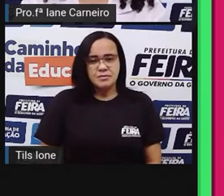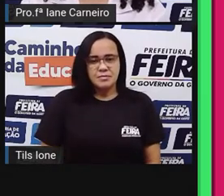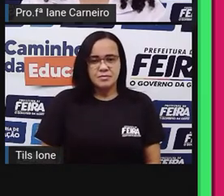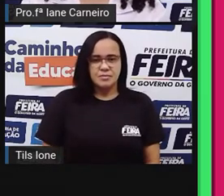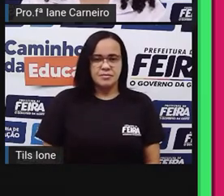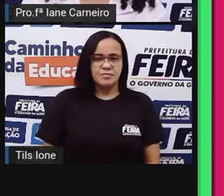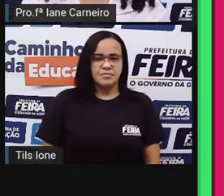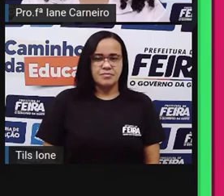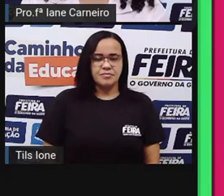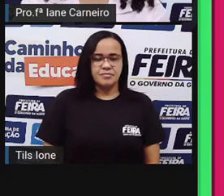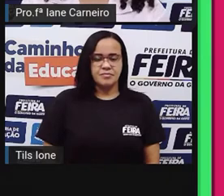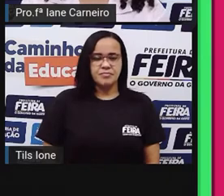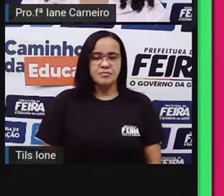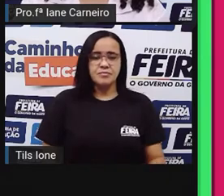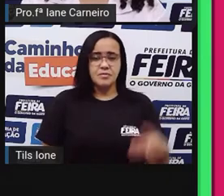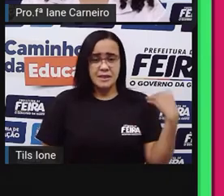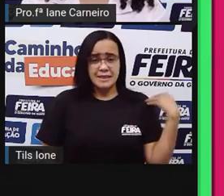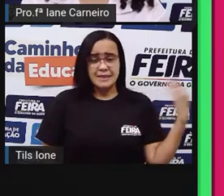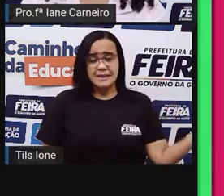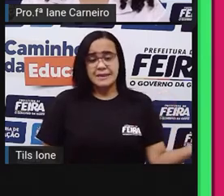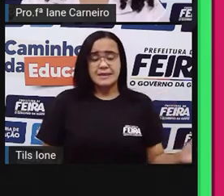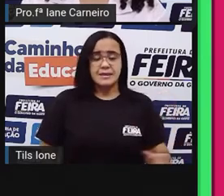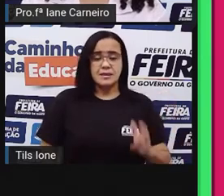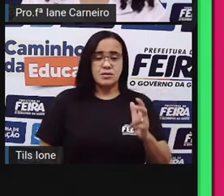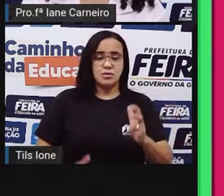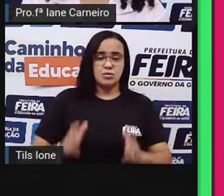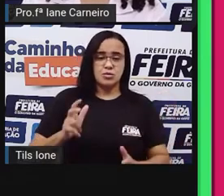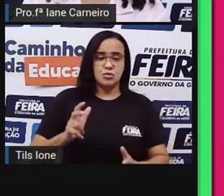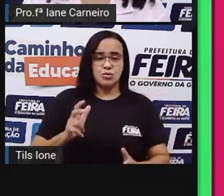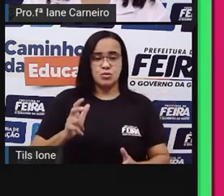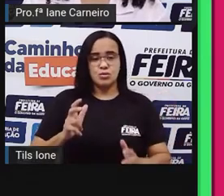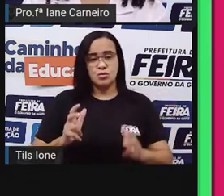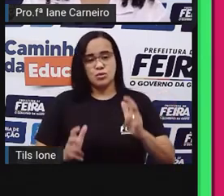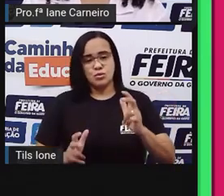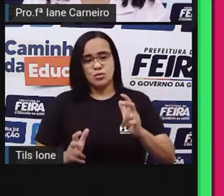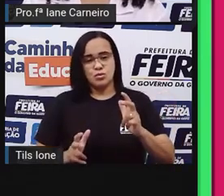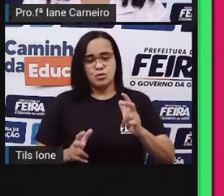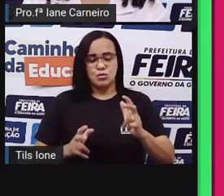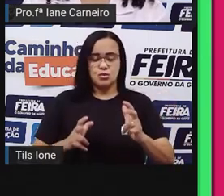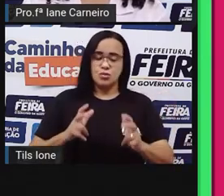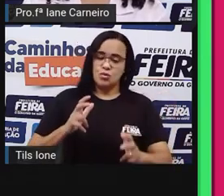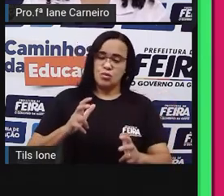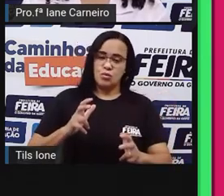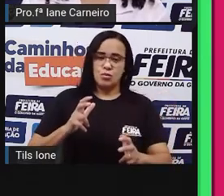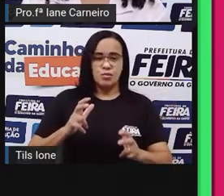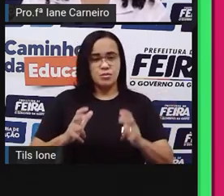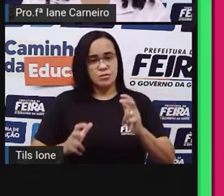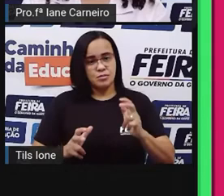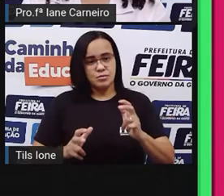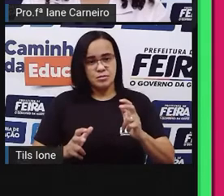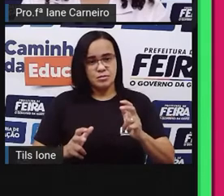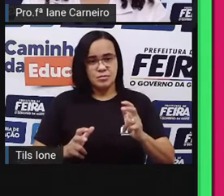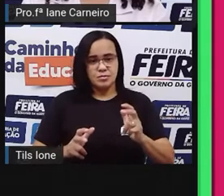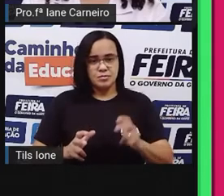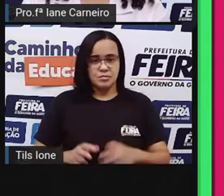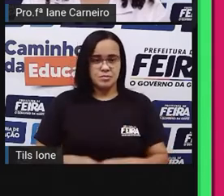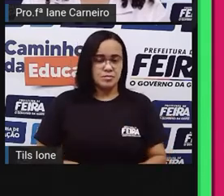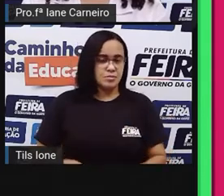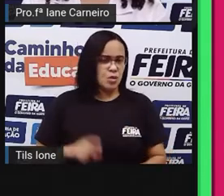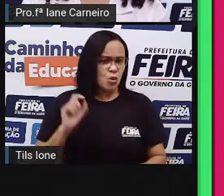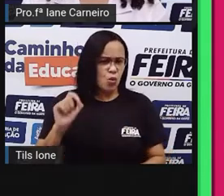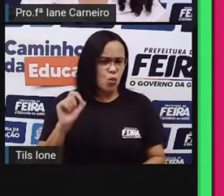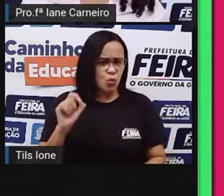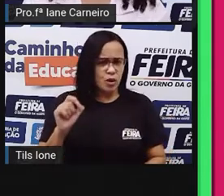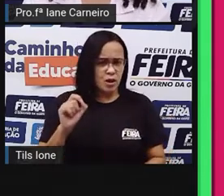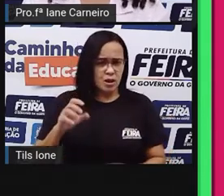A esquerda do robô, aqui, a gente viu que é a direita. A esquerda vai ser esse daqui. Então, o é que está à esquerda do robô? É a